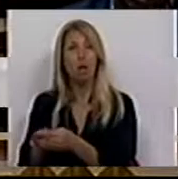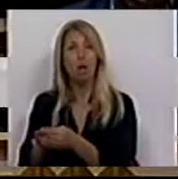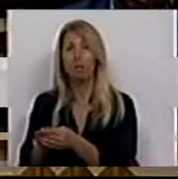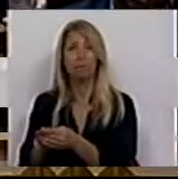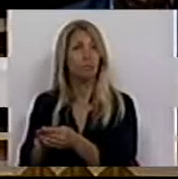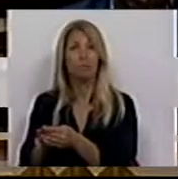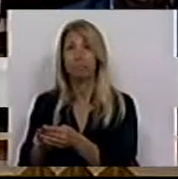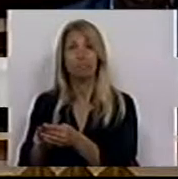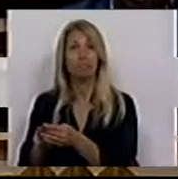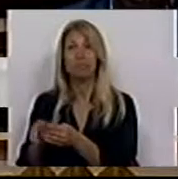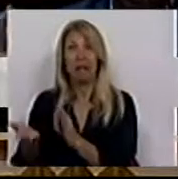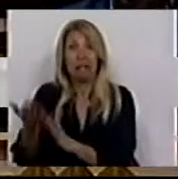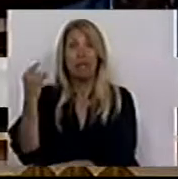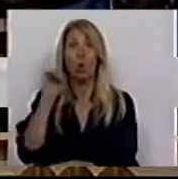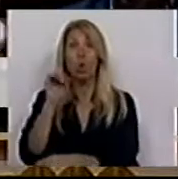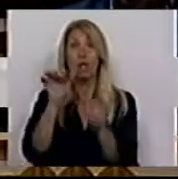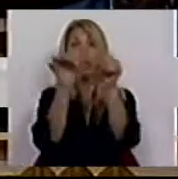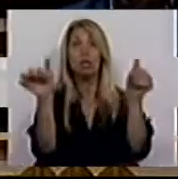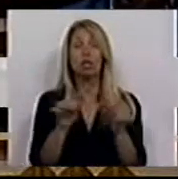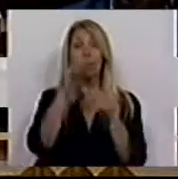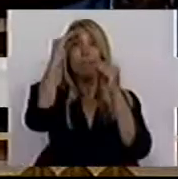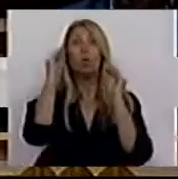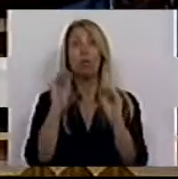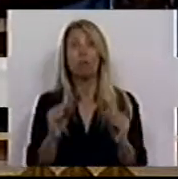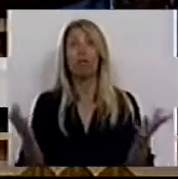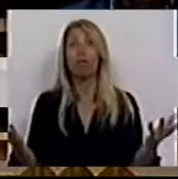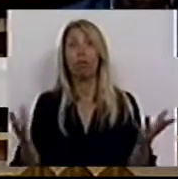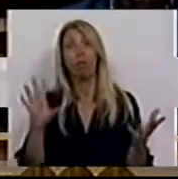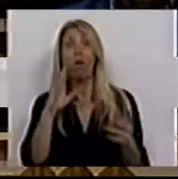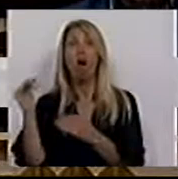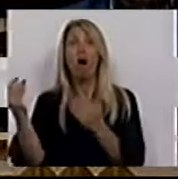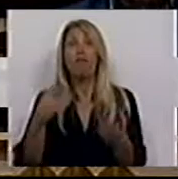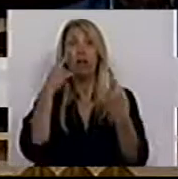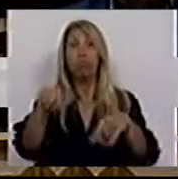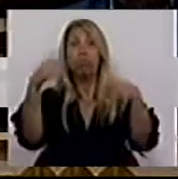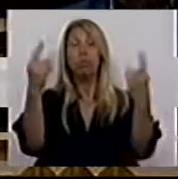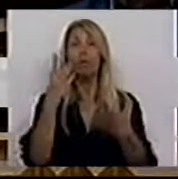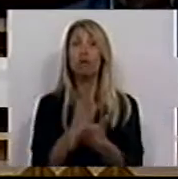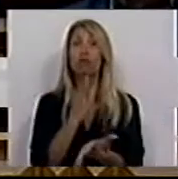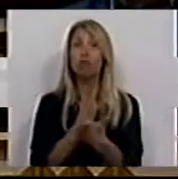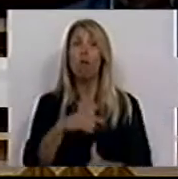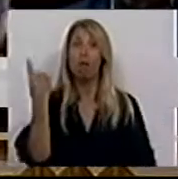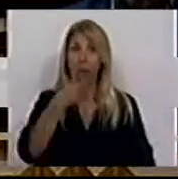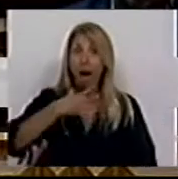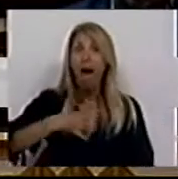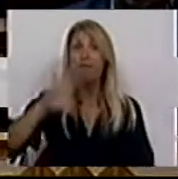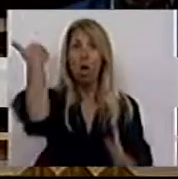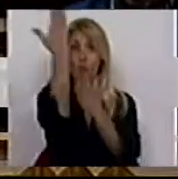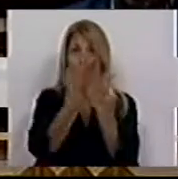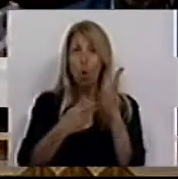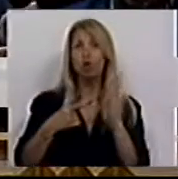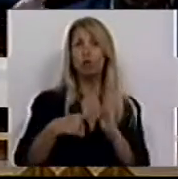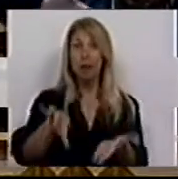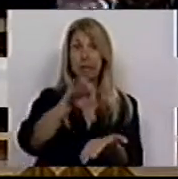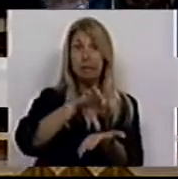do próprio sistema educativo da oferta pública de escola, que nós queremos como constitucional, como central